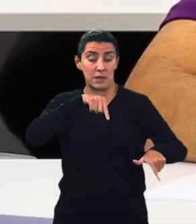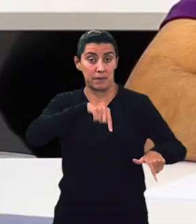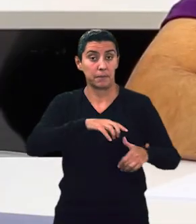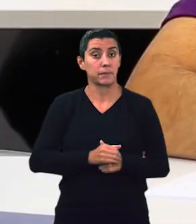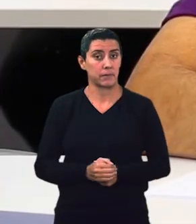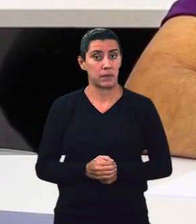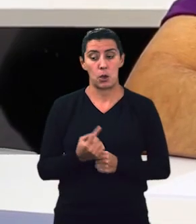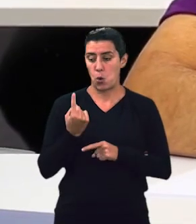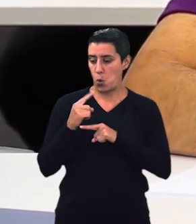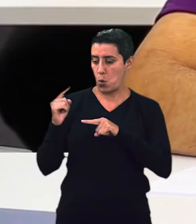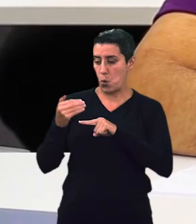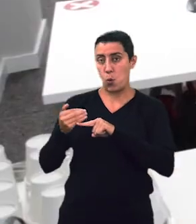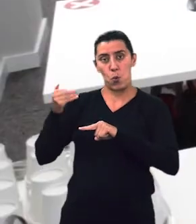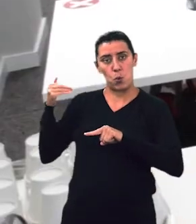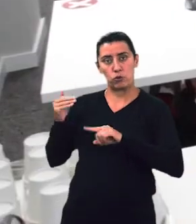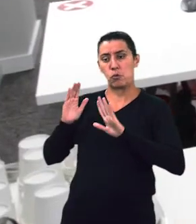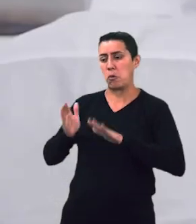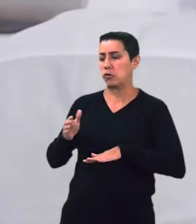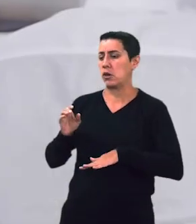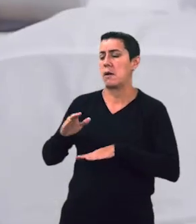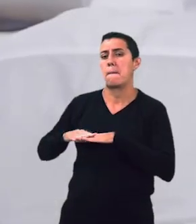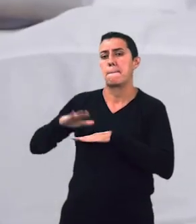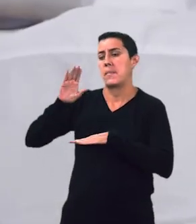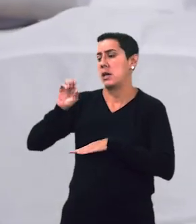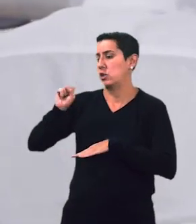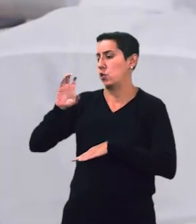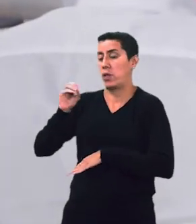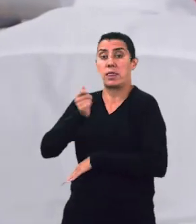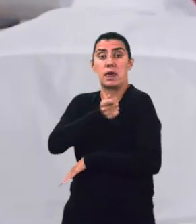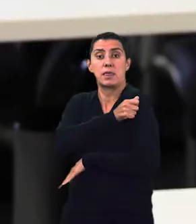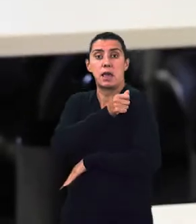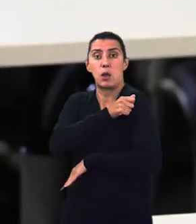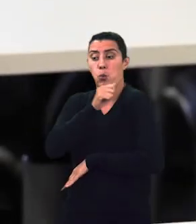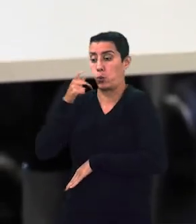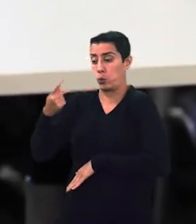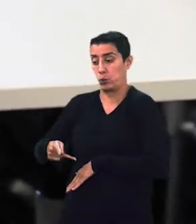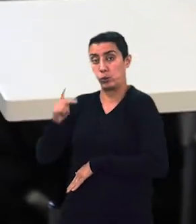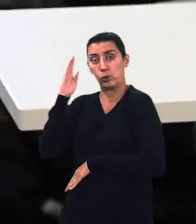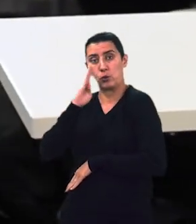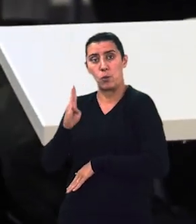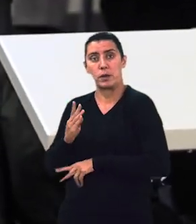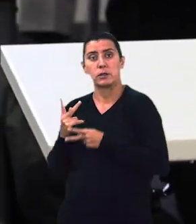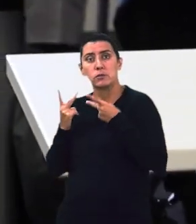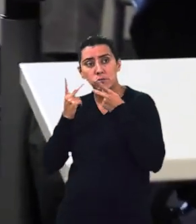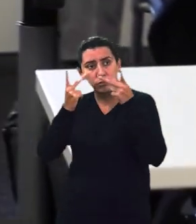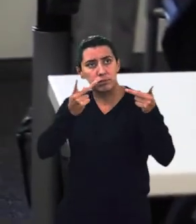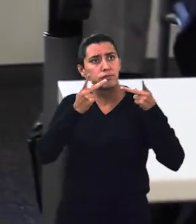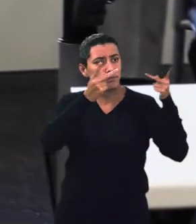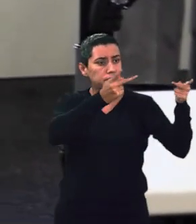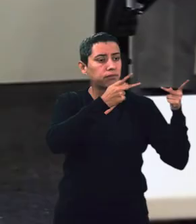última edição, mais de 80 alunos brasileiros participaram, representando 18 estados diferentes.